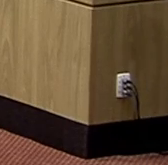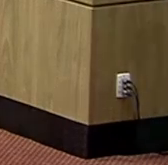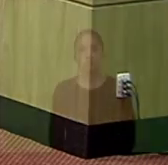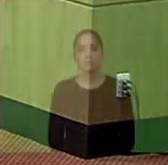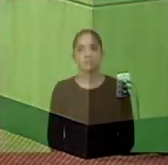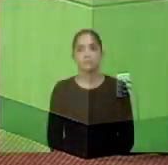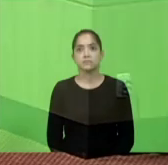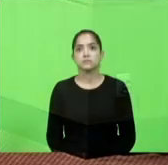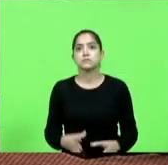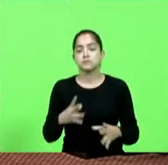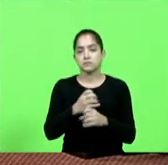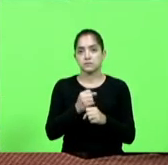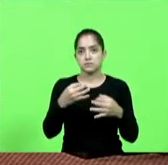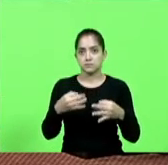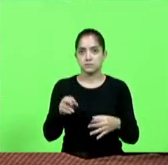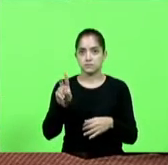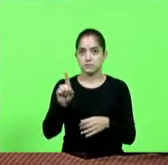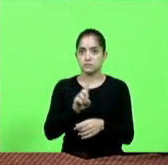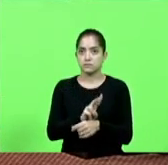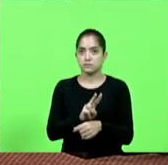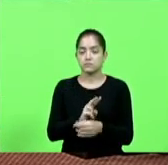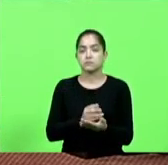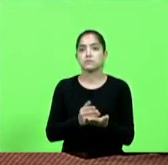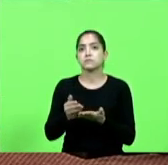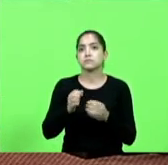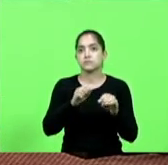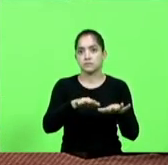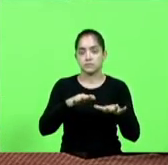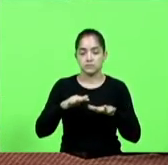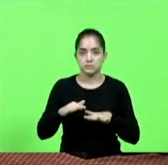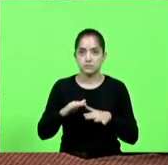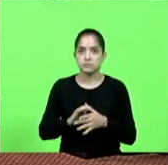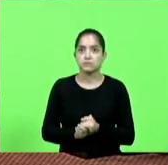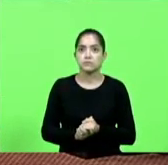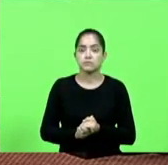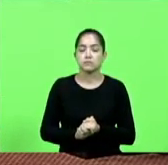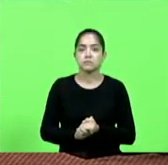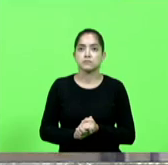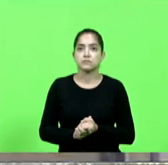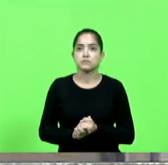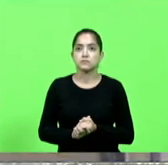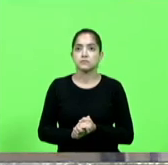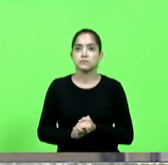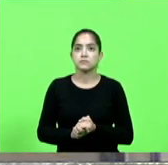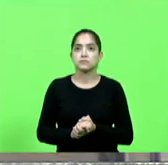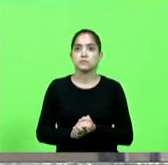Havendo coro regimental e sobre proteção de Deus, declaro aberta a presente sessão extraordinária